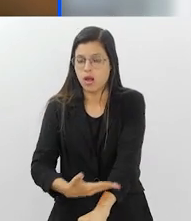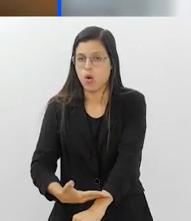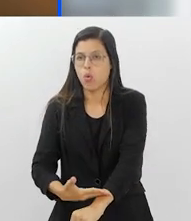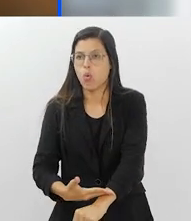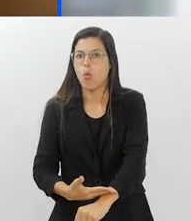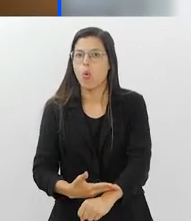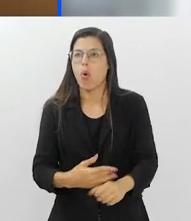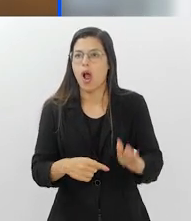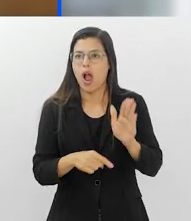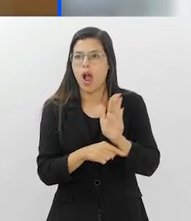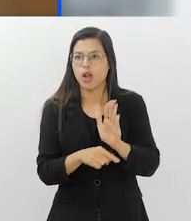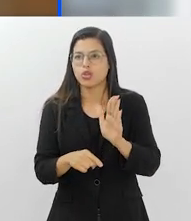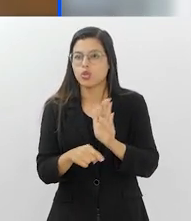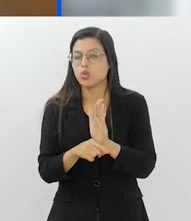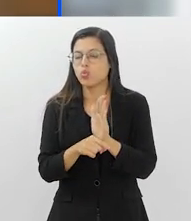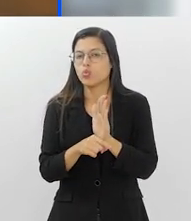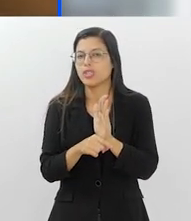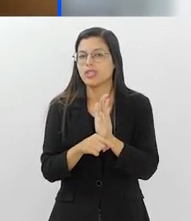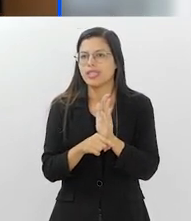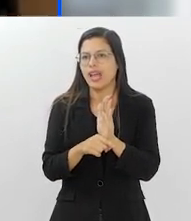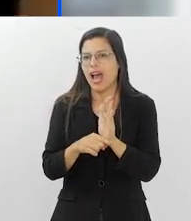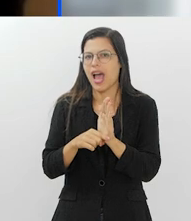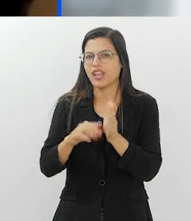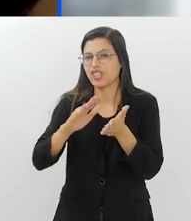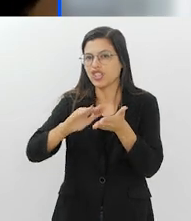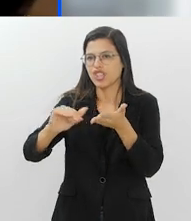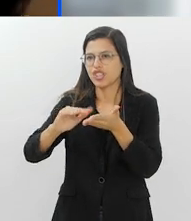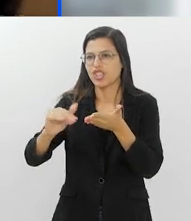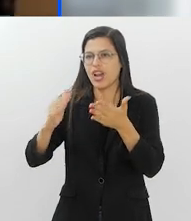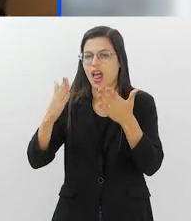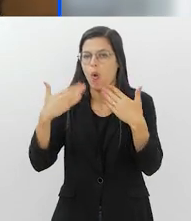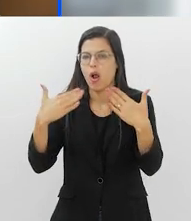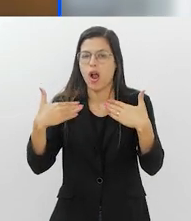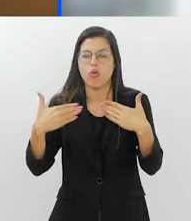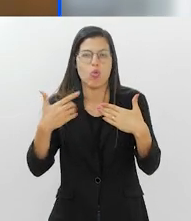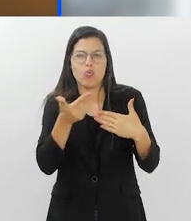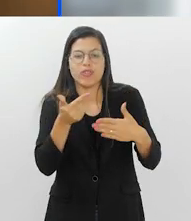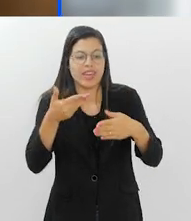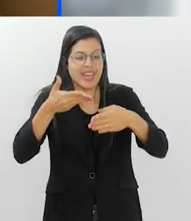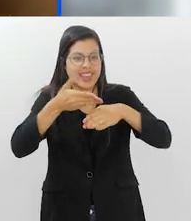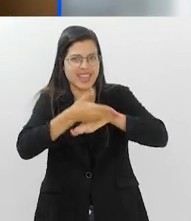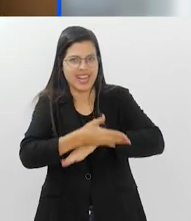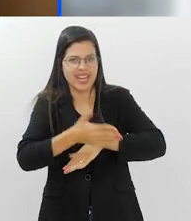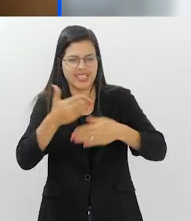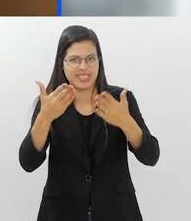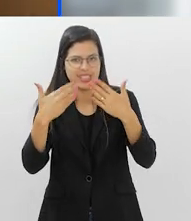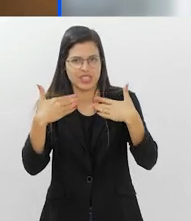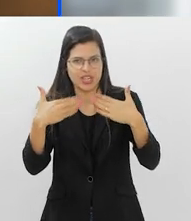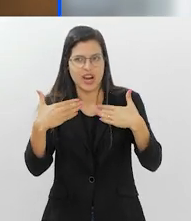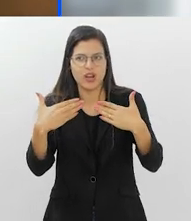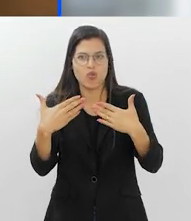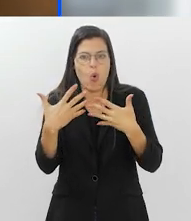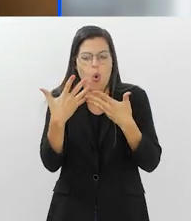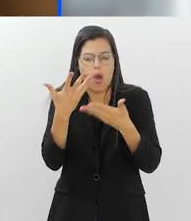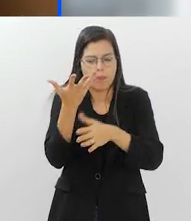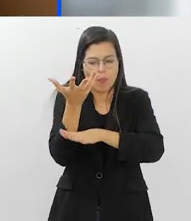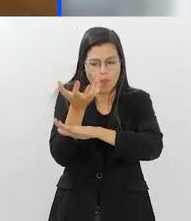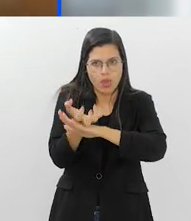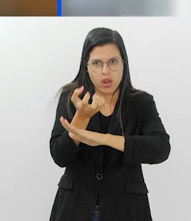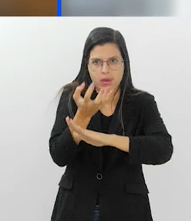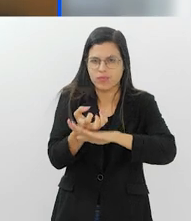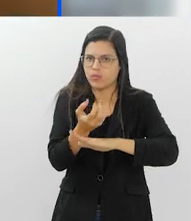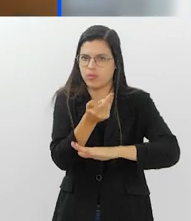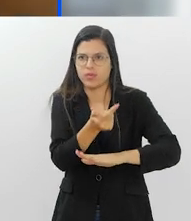refletir, né, o calor, você não tem aquela entrada de calor que fica absorvida e